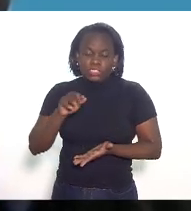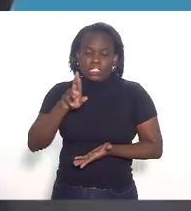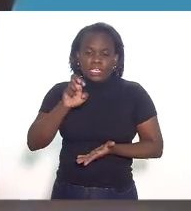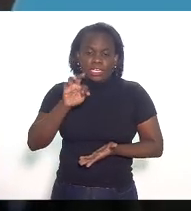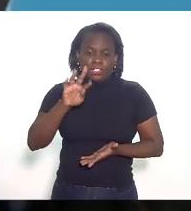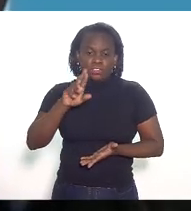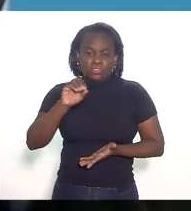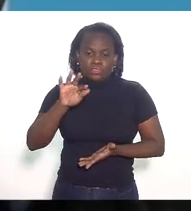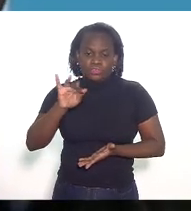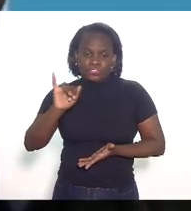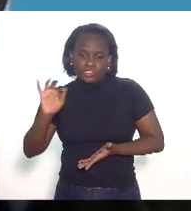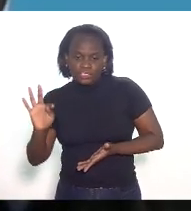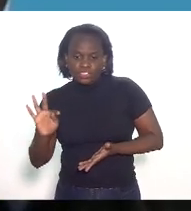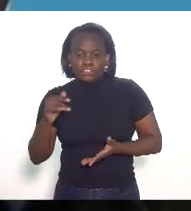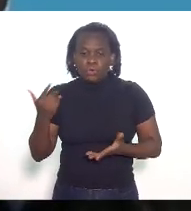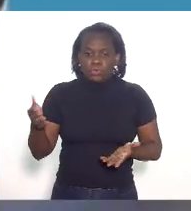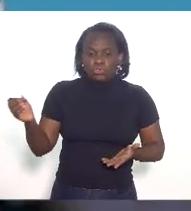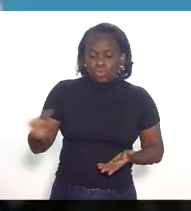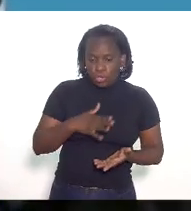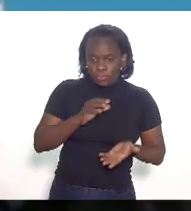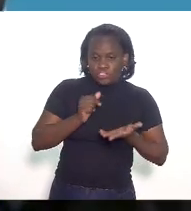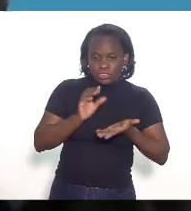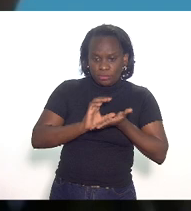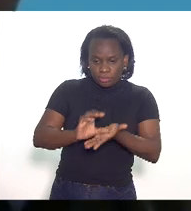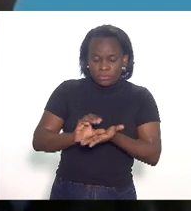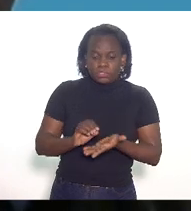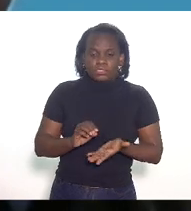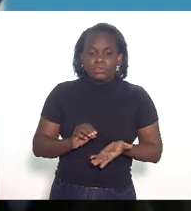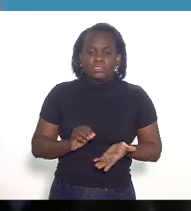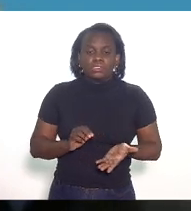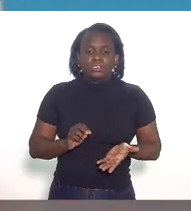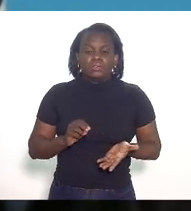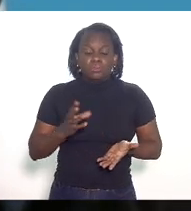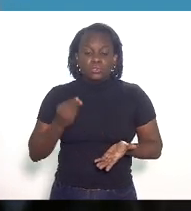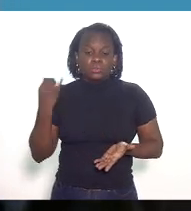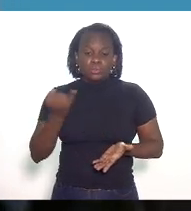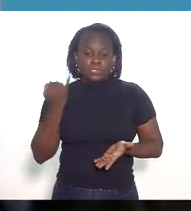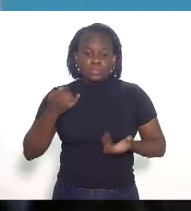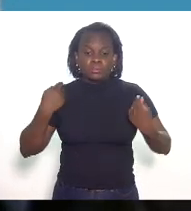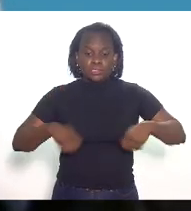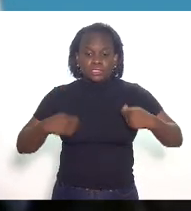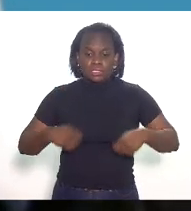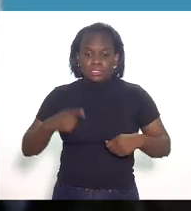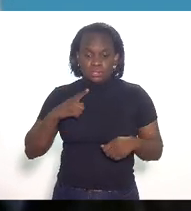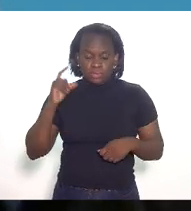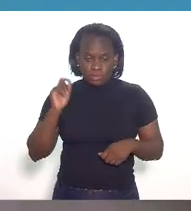seja de novos investimentos é muito importante que haja